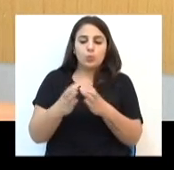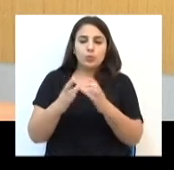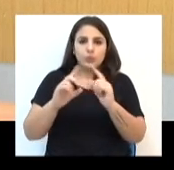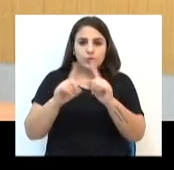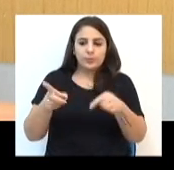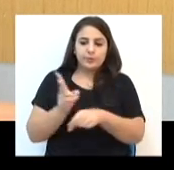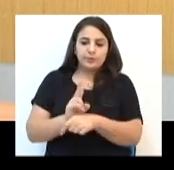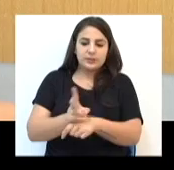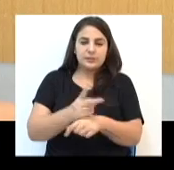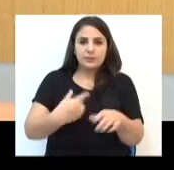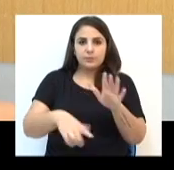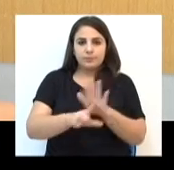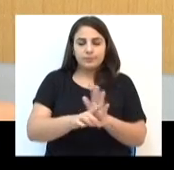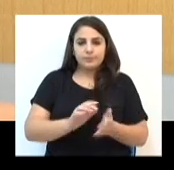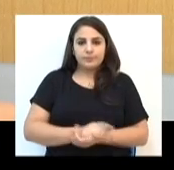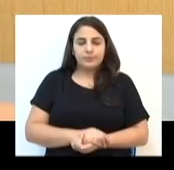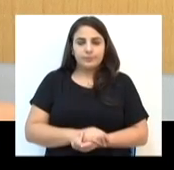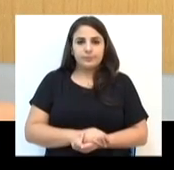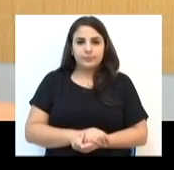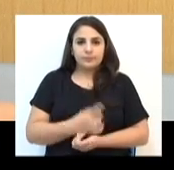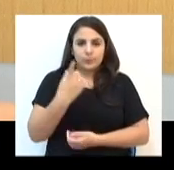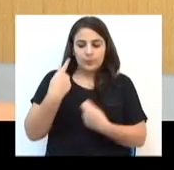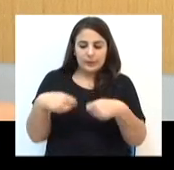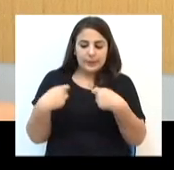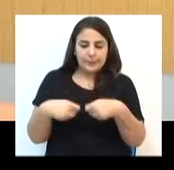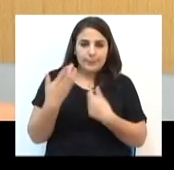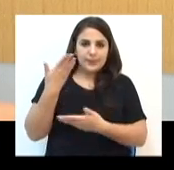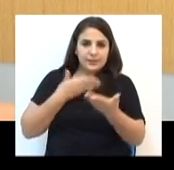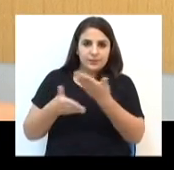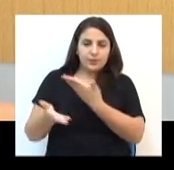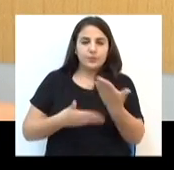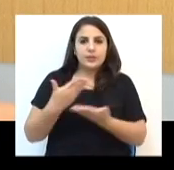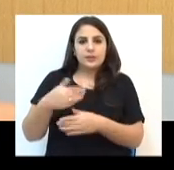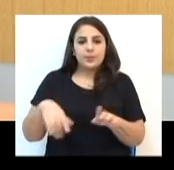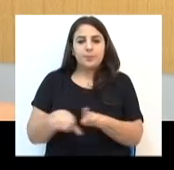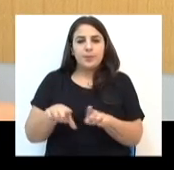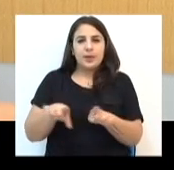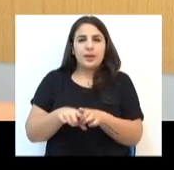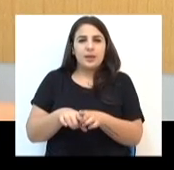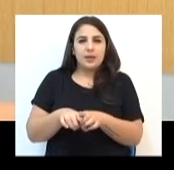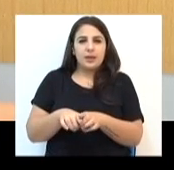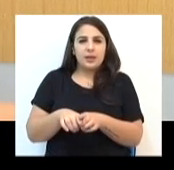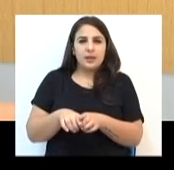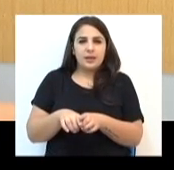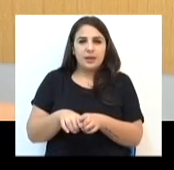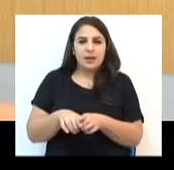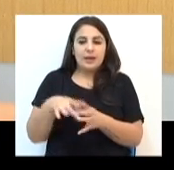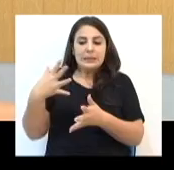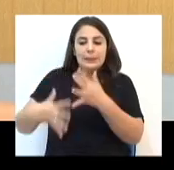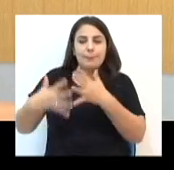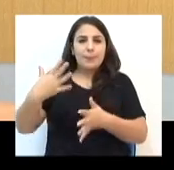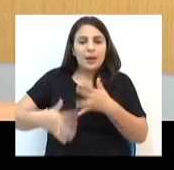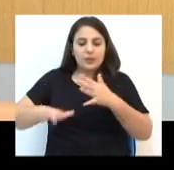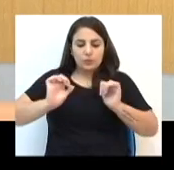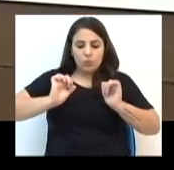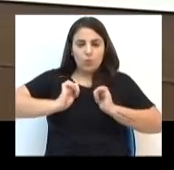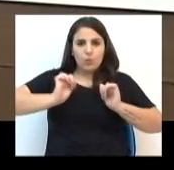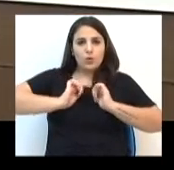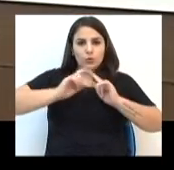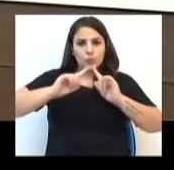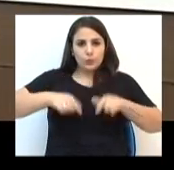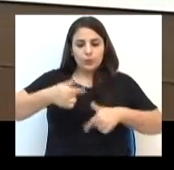funcionários para a fiscalização de leis. Uma das demandas envolvia a perturbação do sossego público.